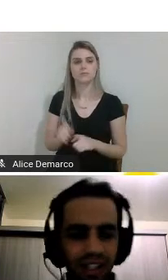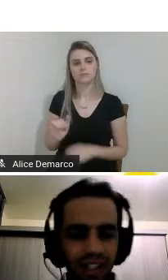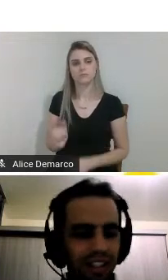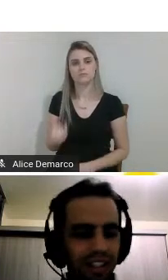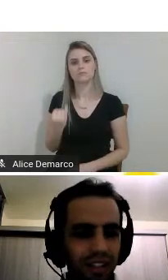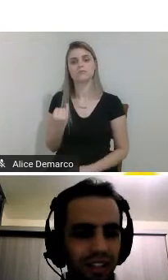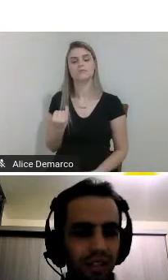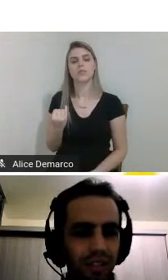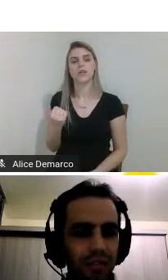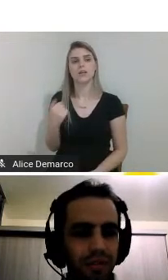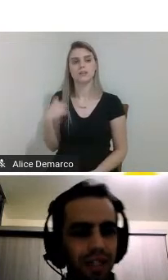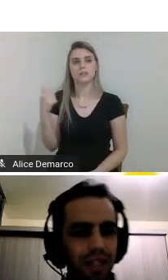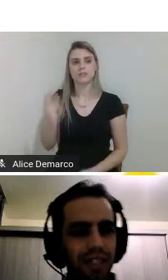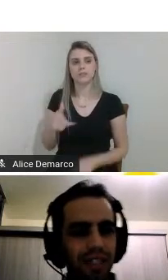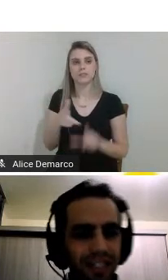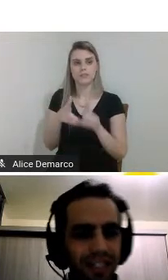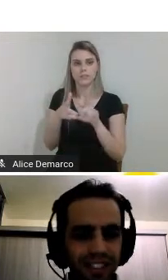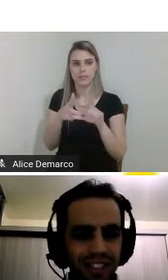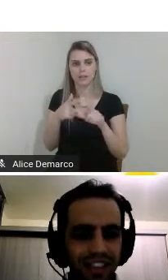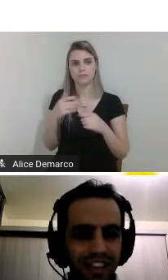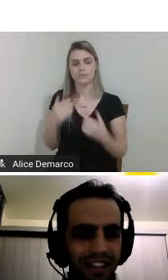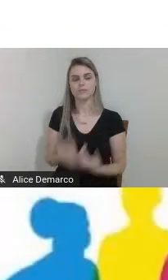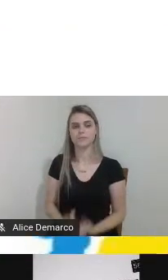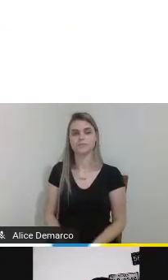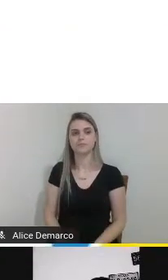nessa live então até mais